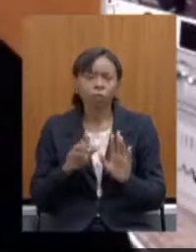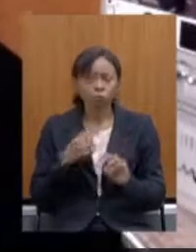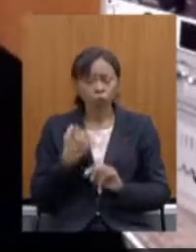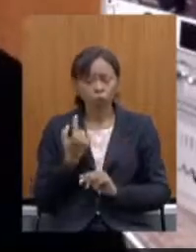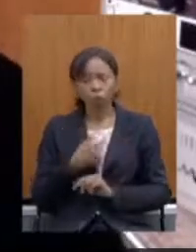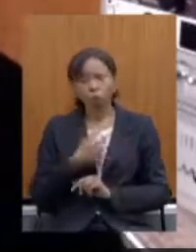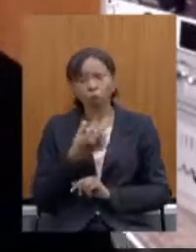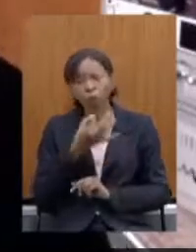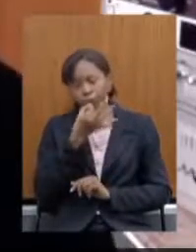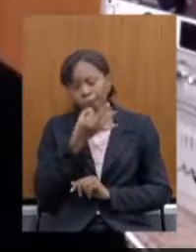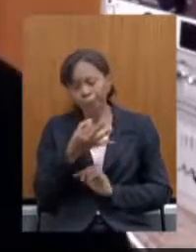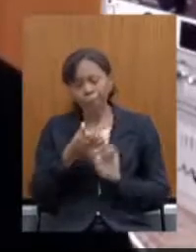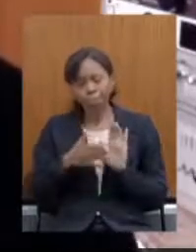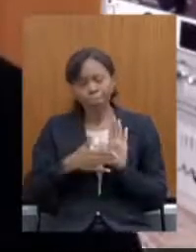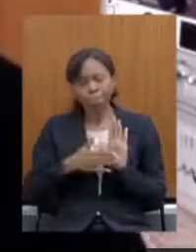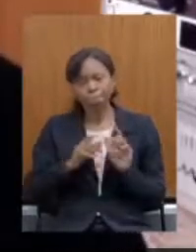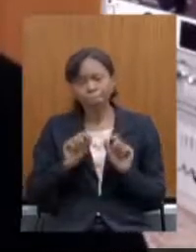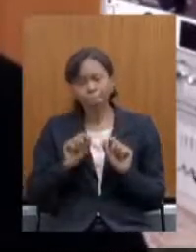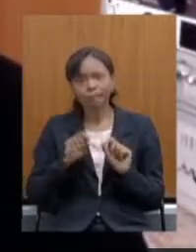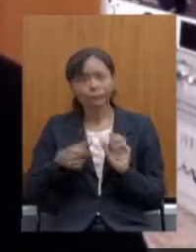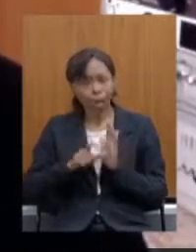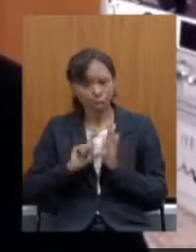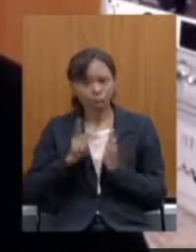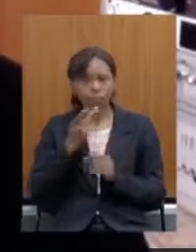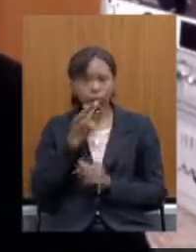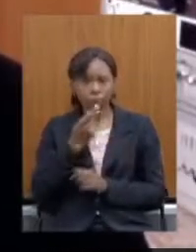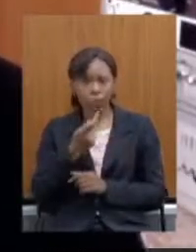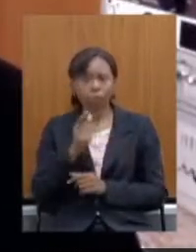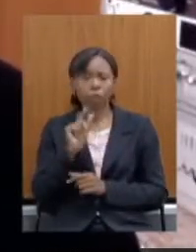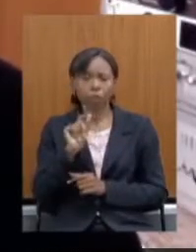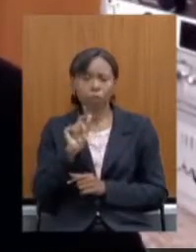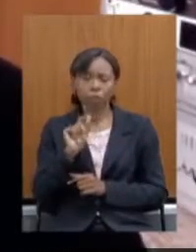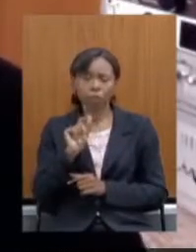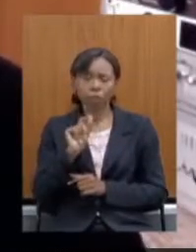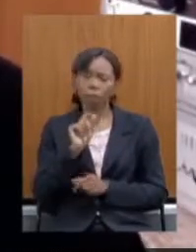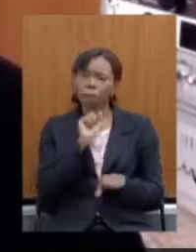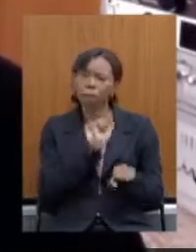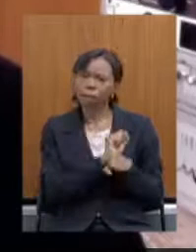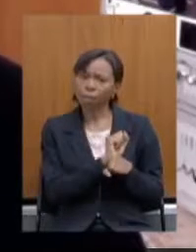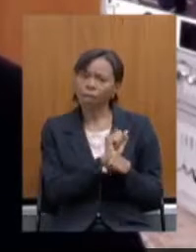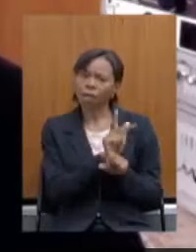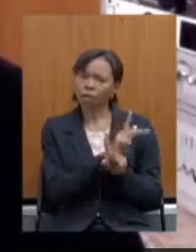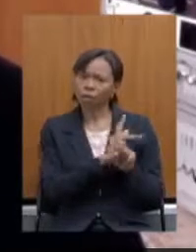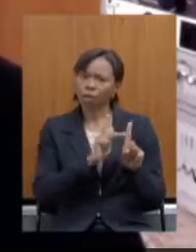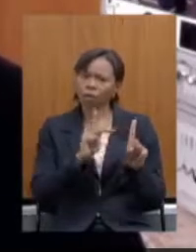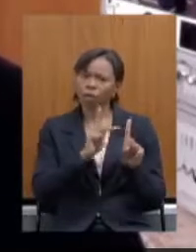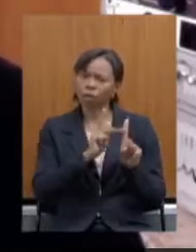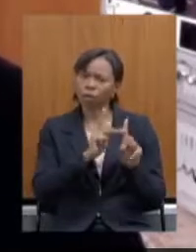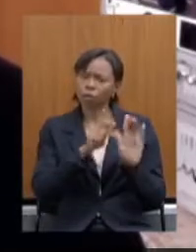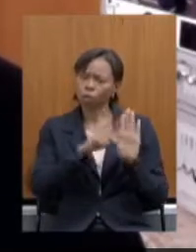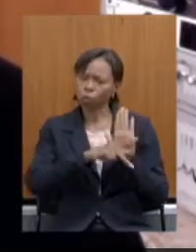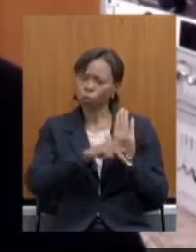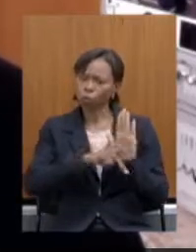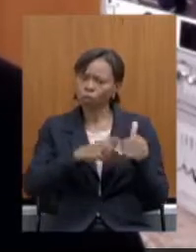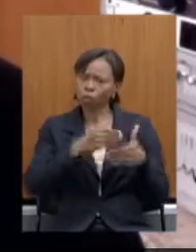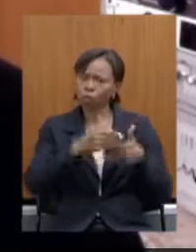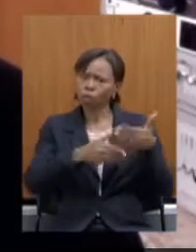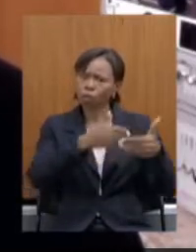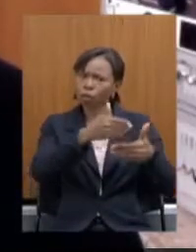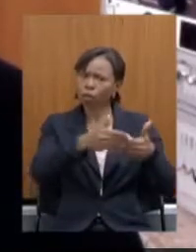realmente o eu falei de início é que não se tramite esse projeto enquanto estiver